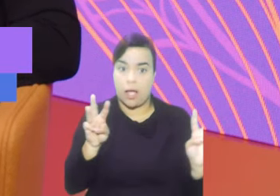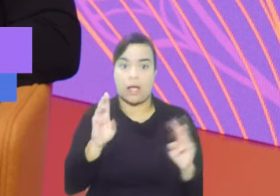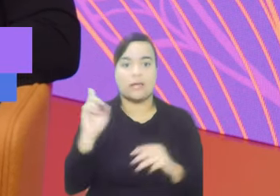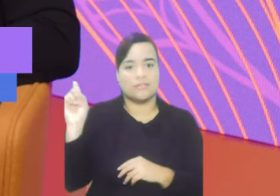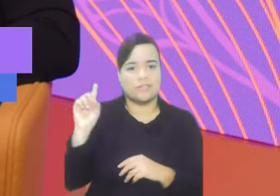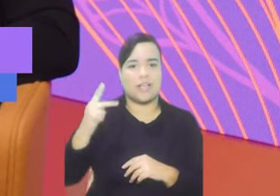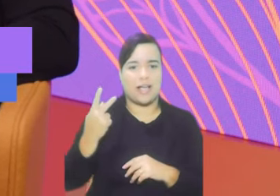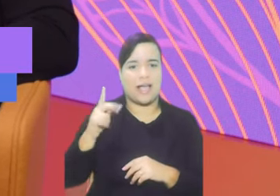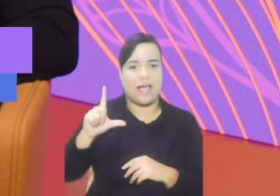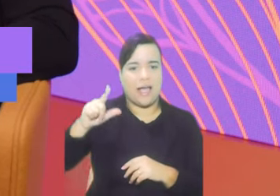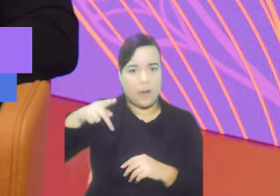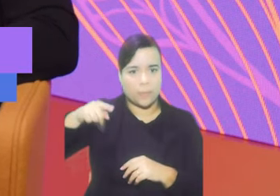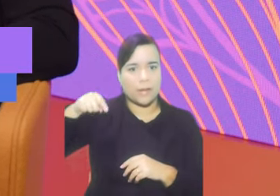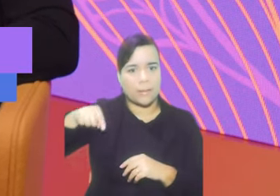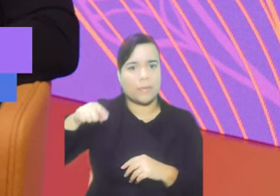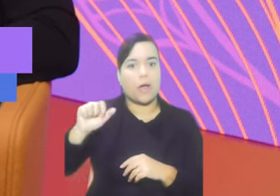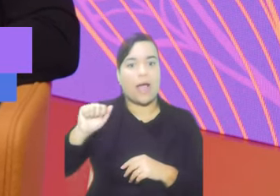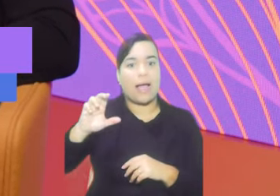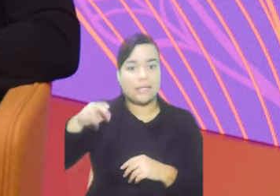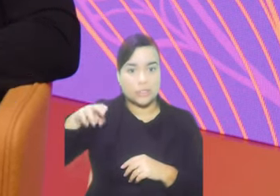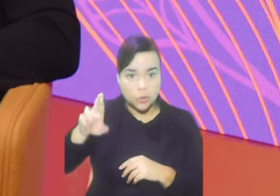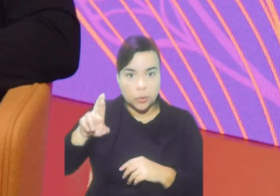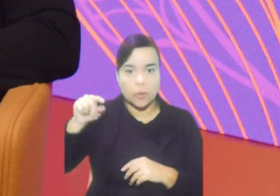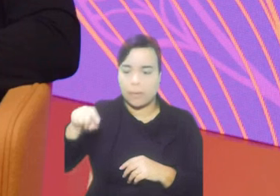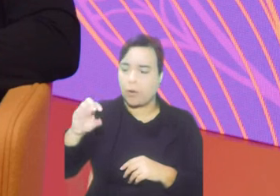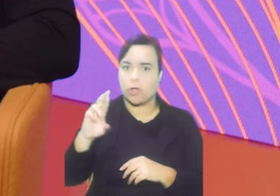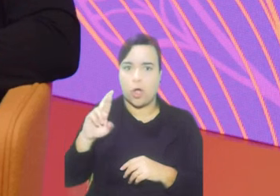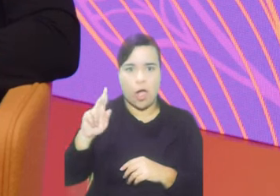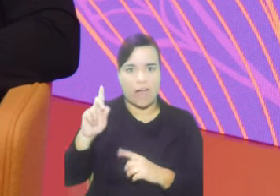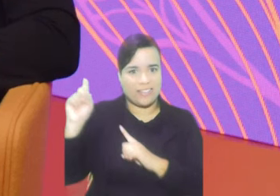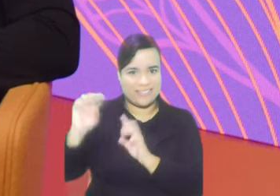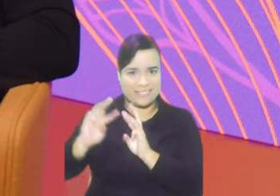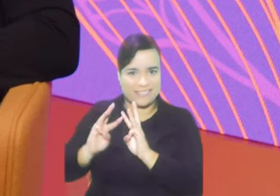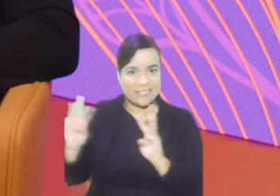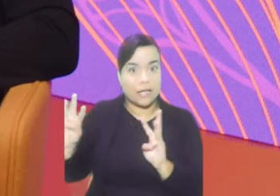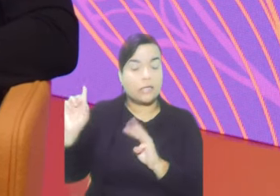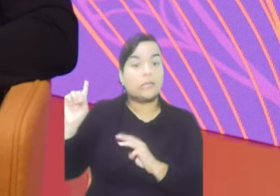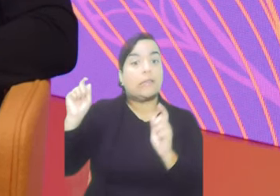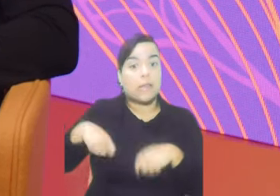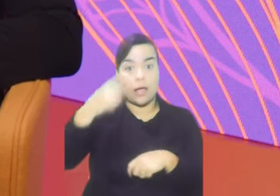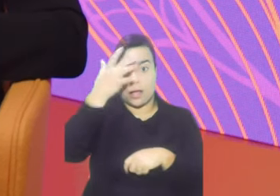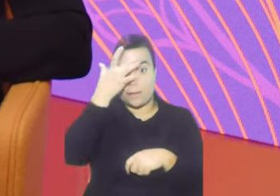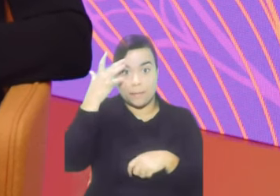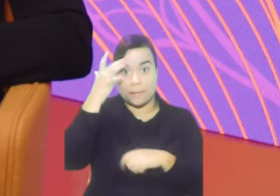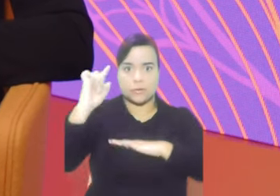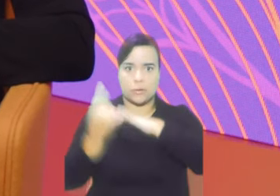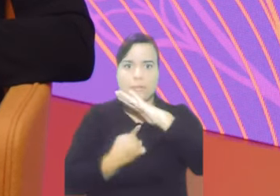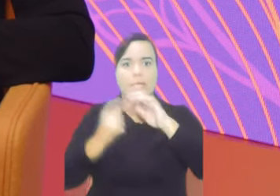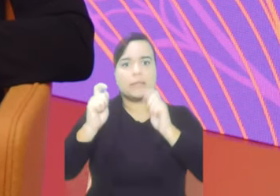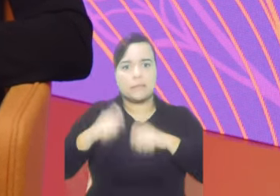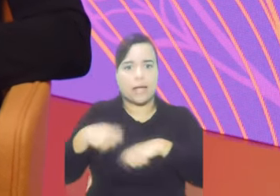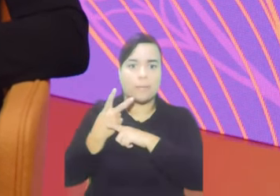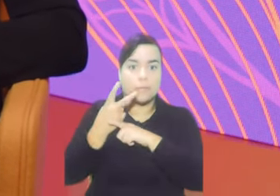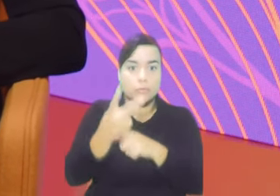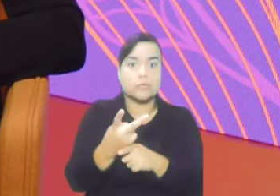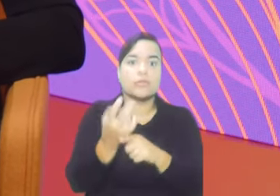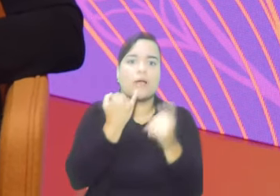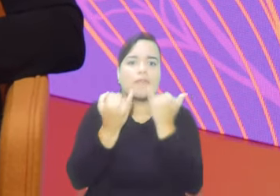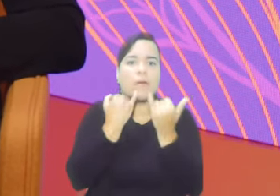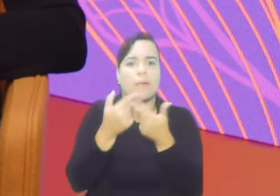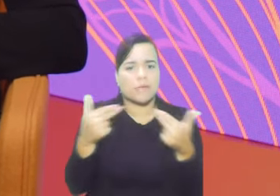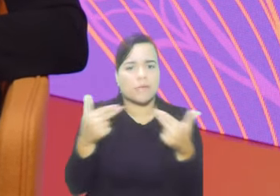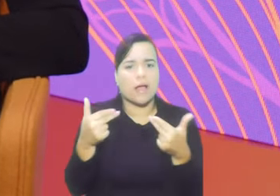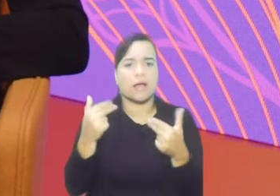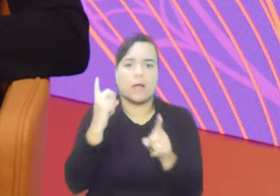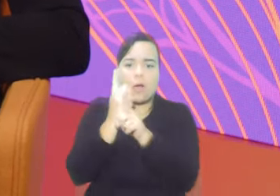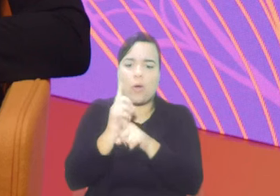.org. E nesse site, a pessoa refugiada pode buscar as informações. Então, onde encontrar ajuda, quais